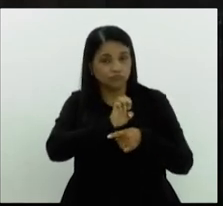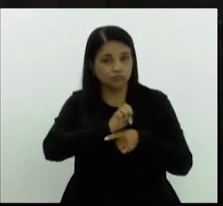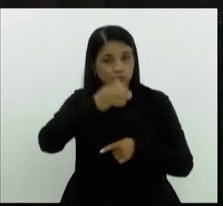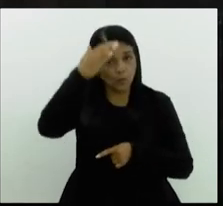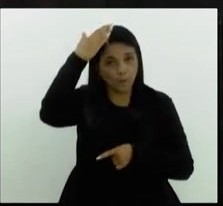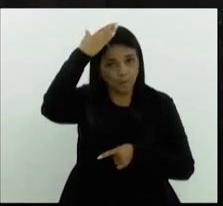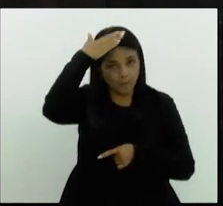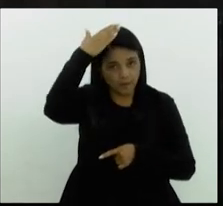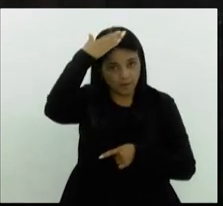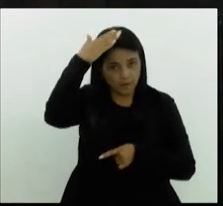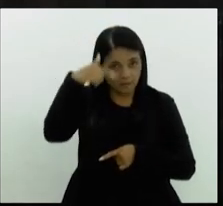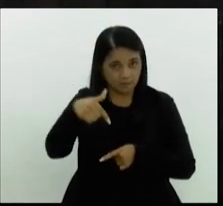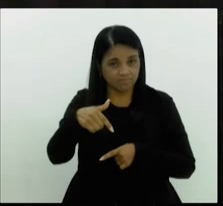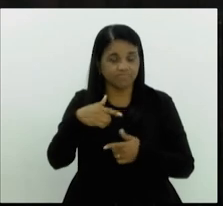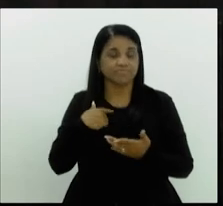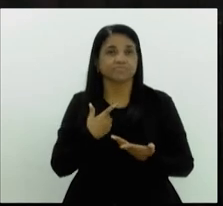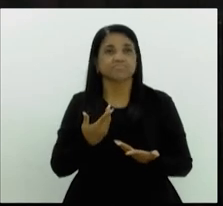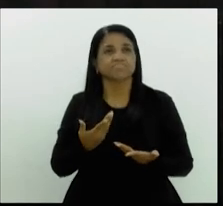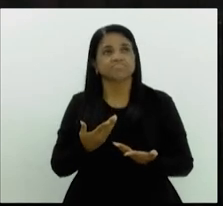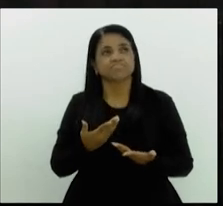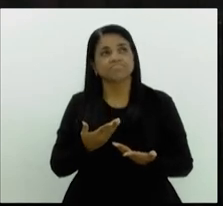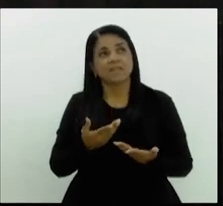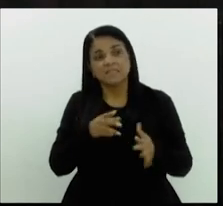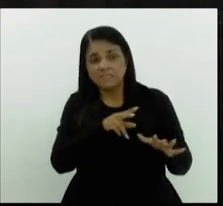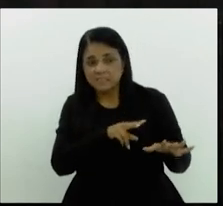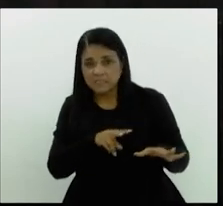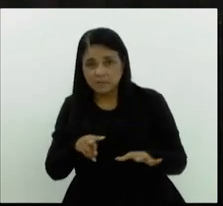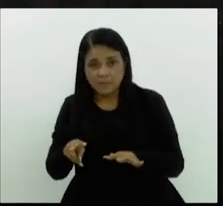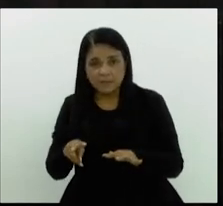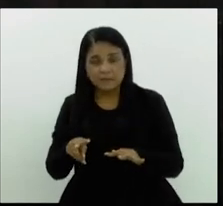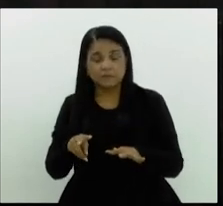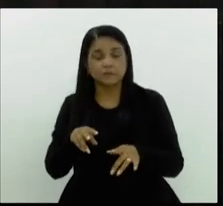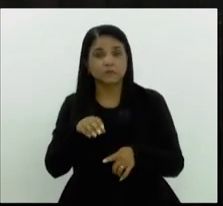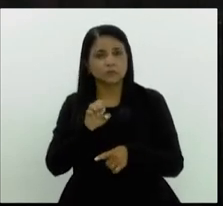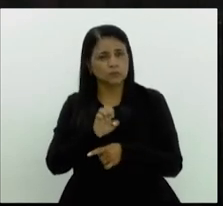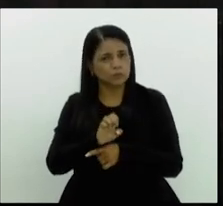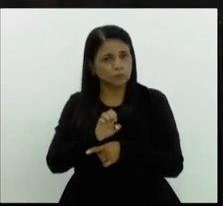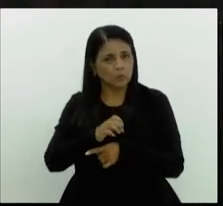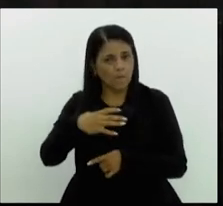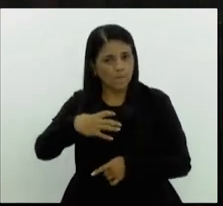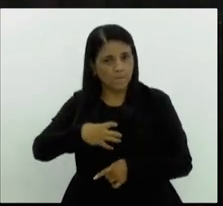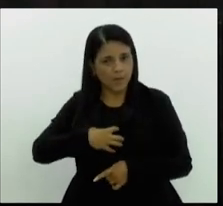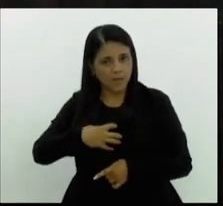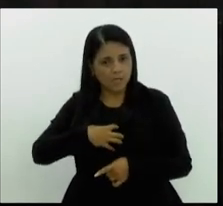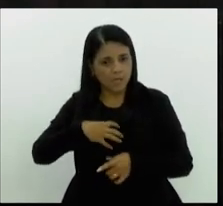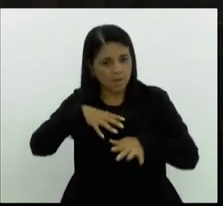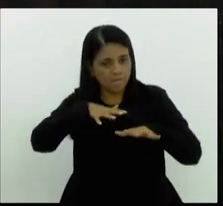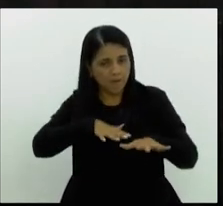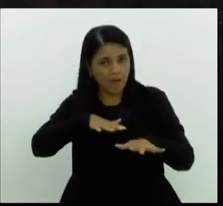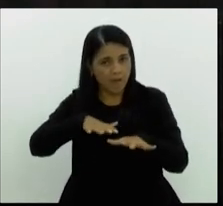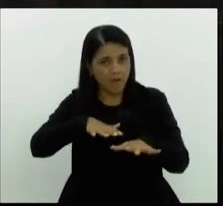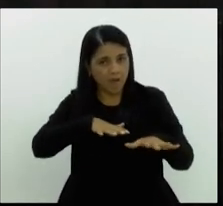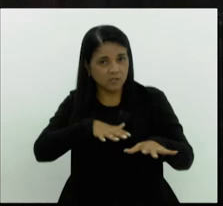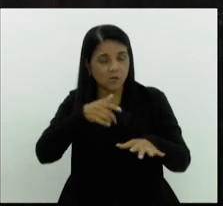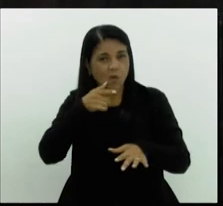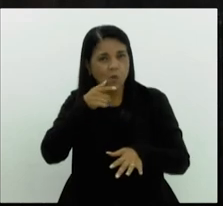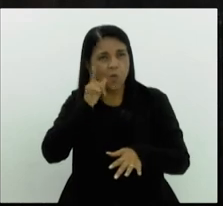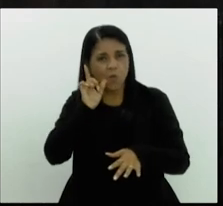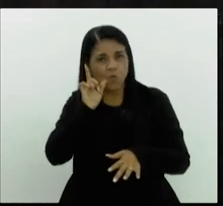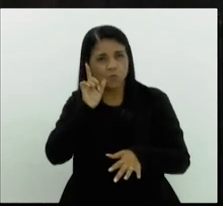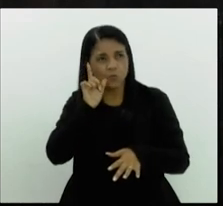Sabe, nessa semana, nós vimos no Estado da Bahia uma marcha que chegou ontem